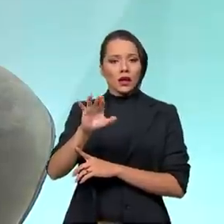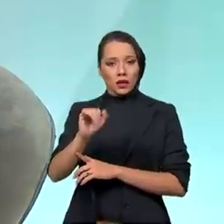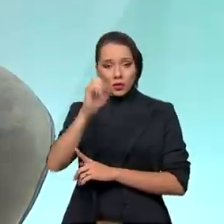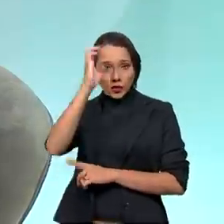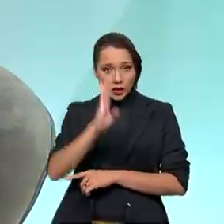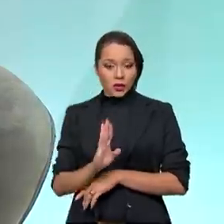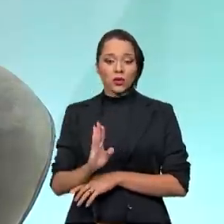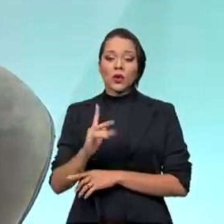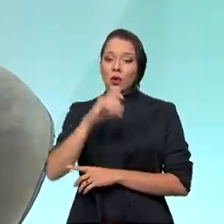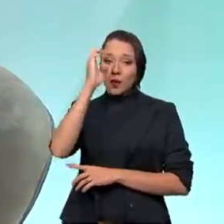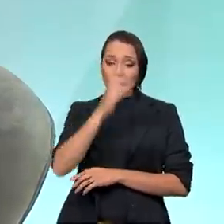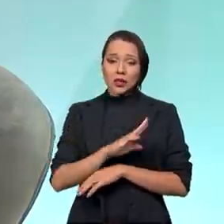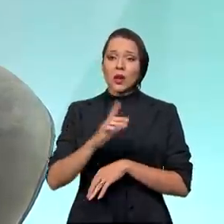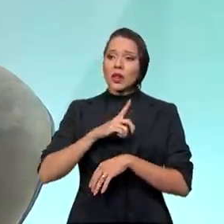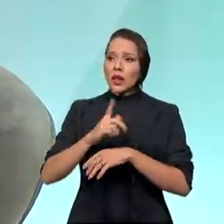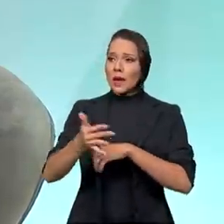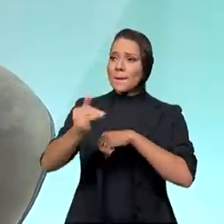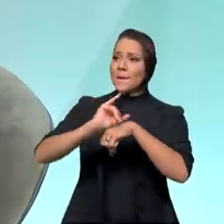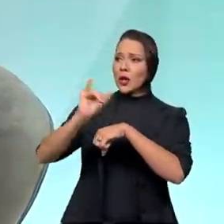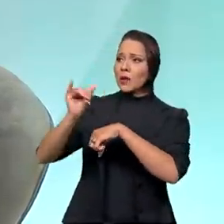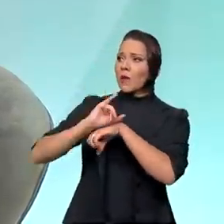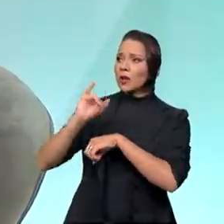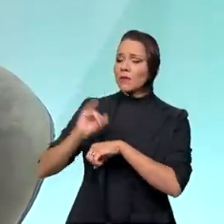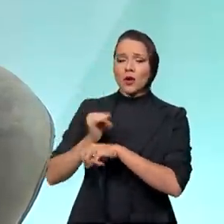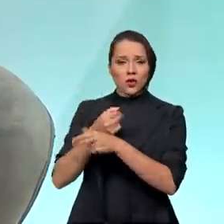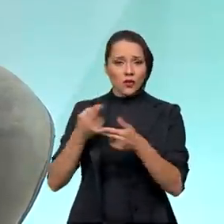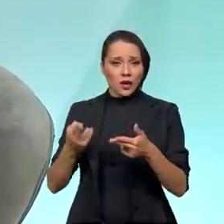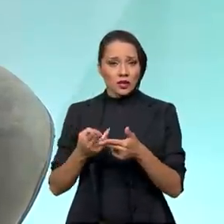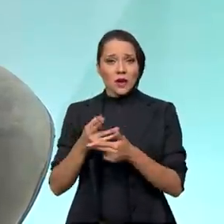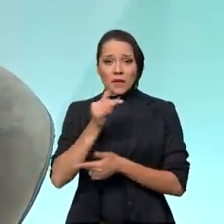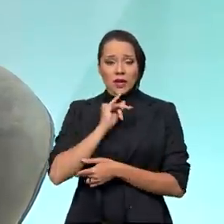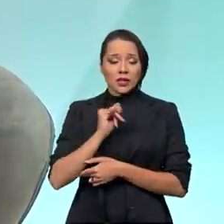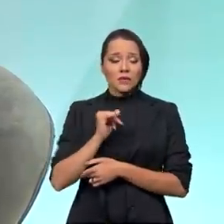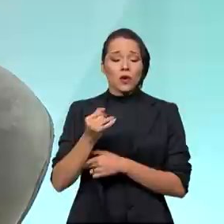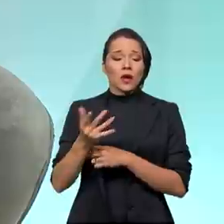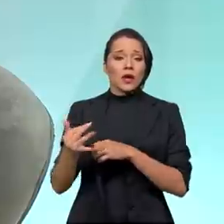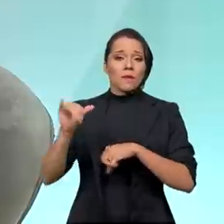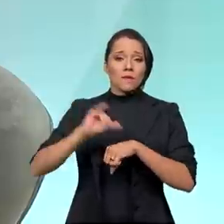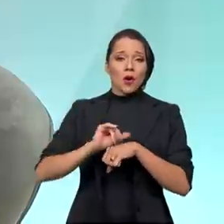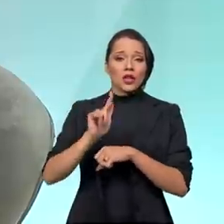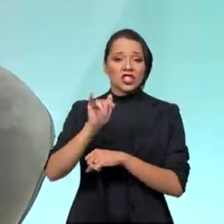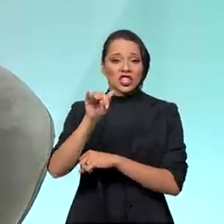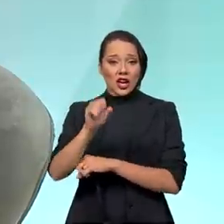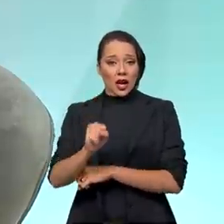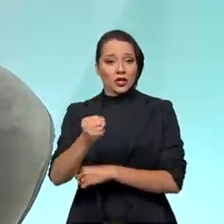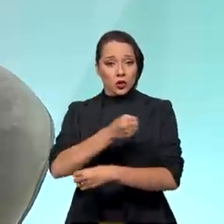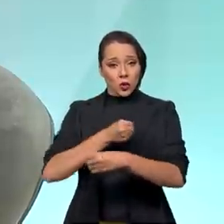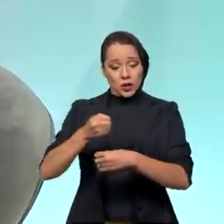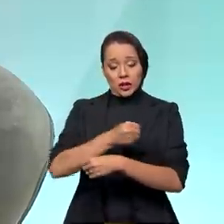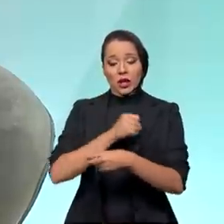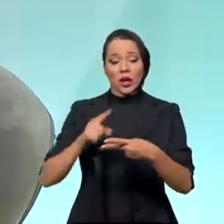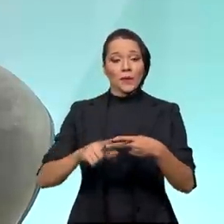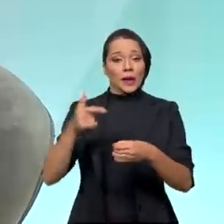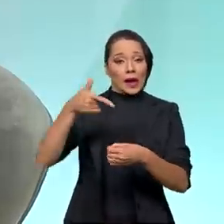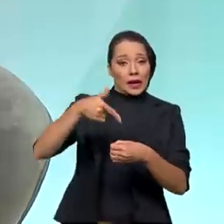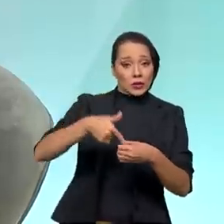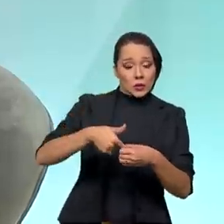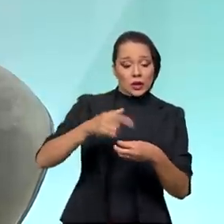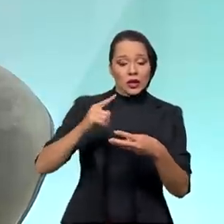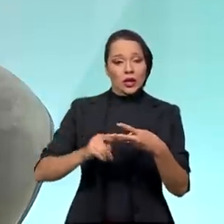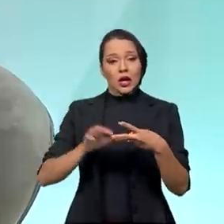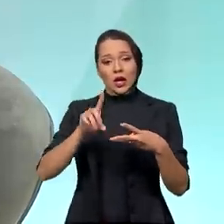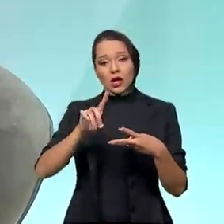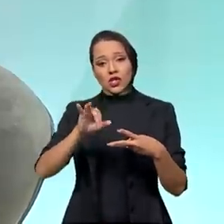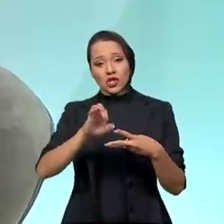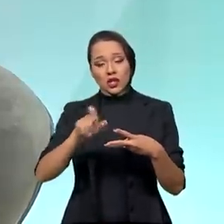Brasil ainda é importador de derivados. Nós importamos parte da nossa demanda de gás de cozinha, de gasolina e de